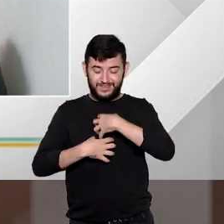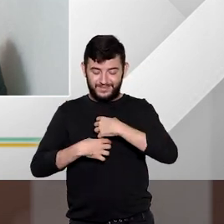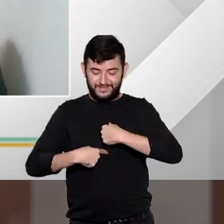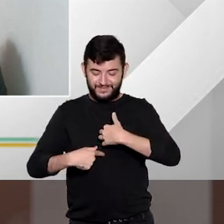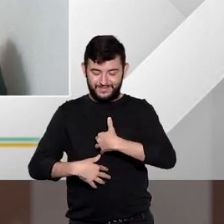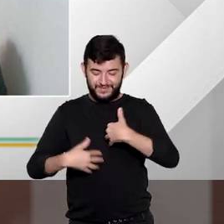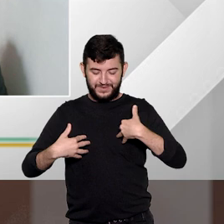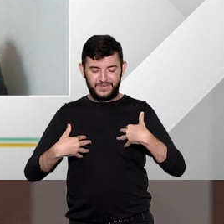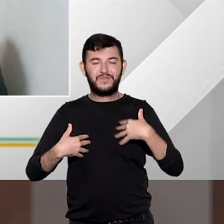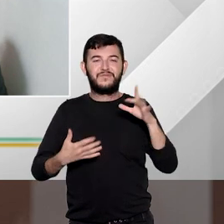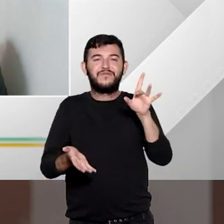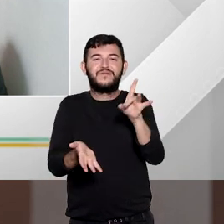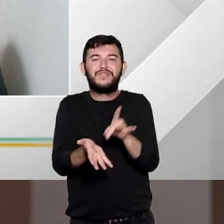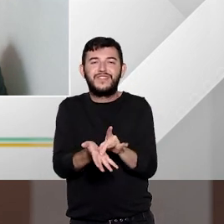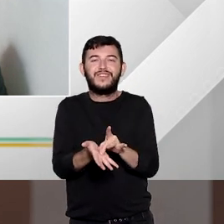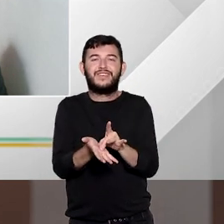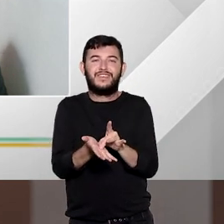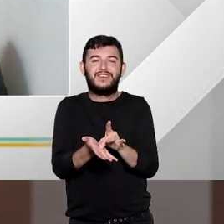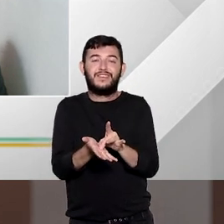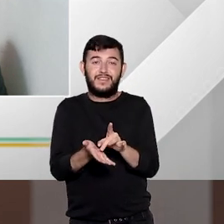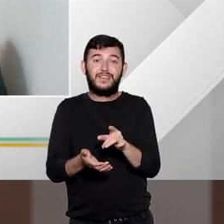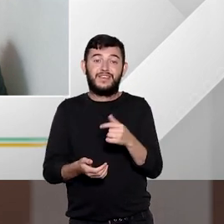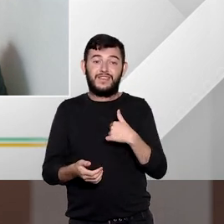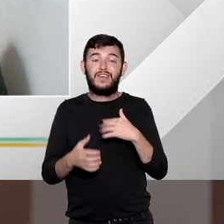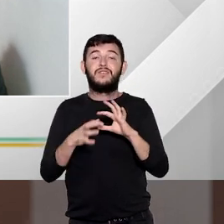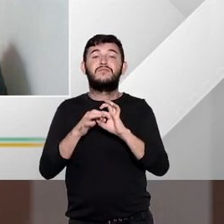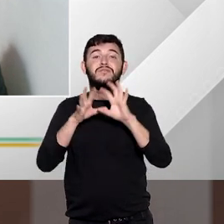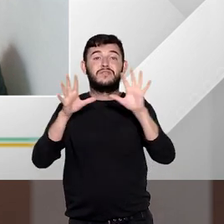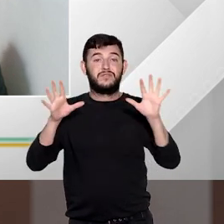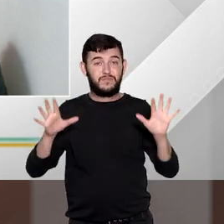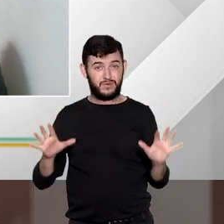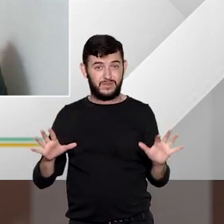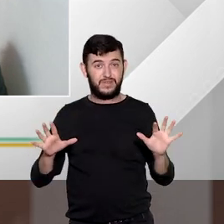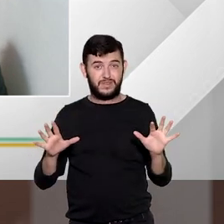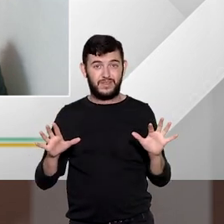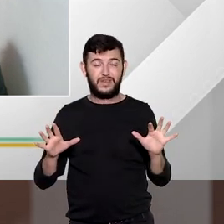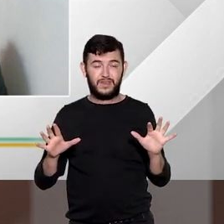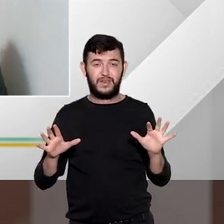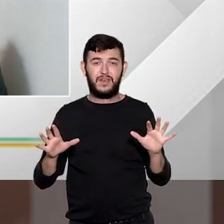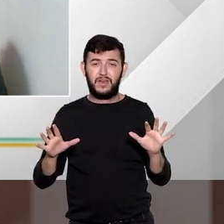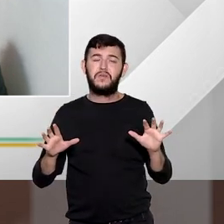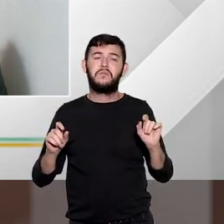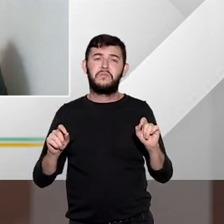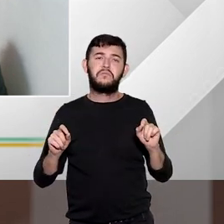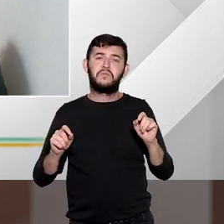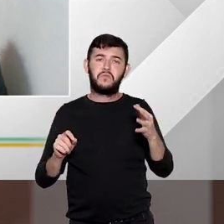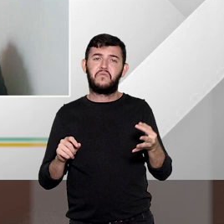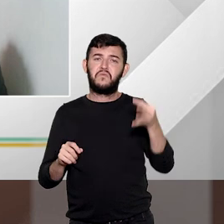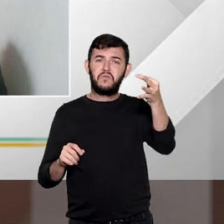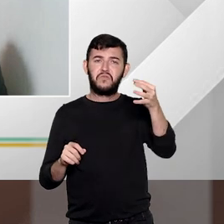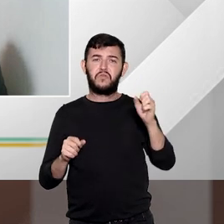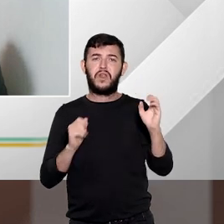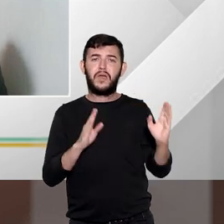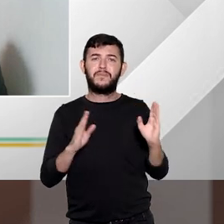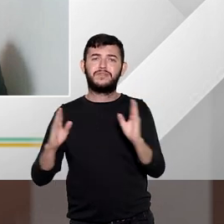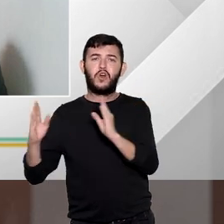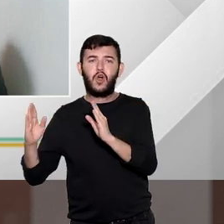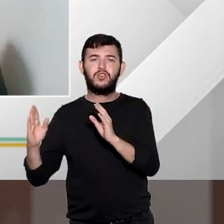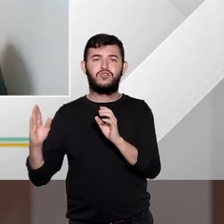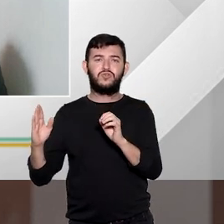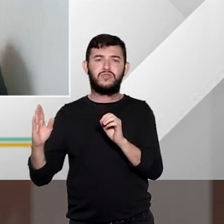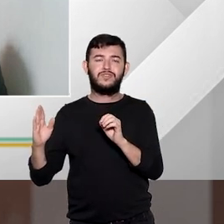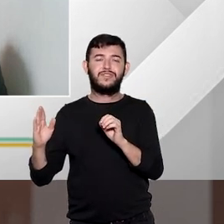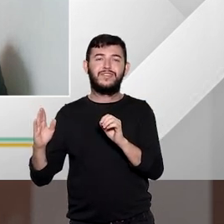honra e já nos colocando me coloco à disposição em outros em outros episódios se assim for